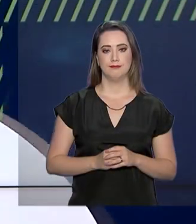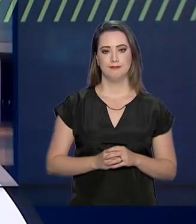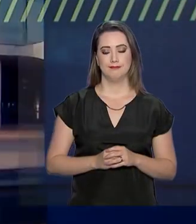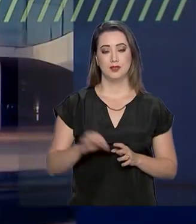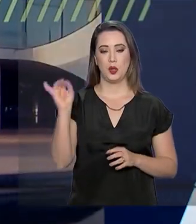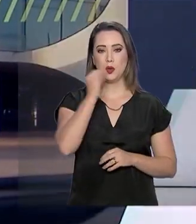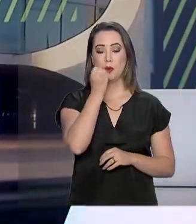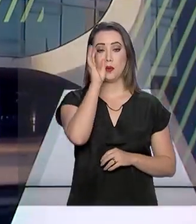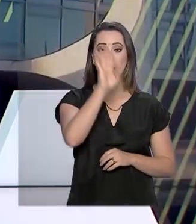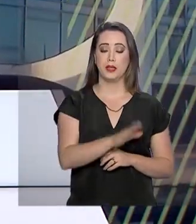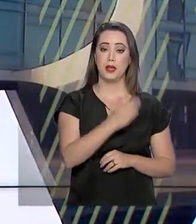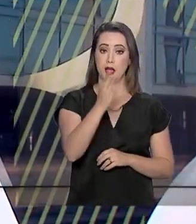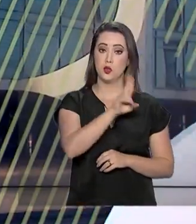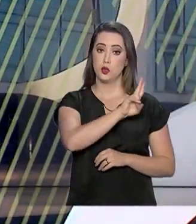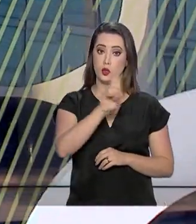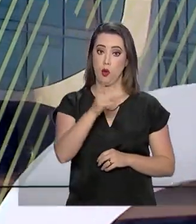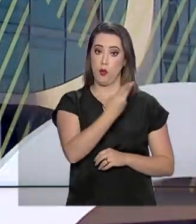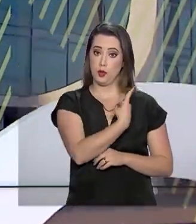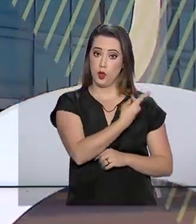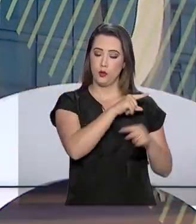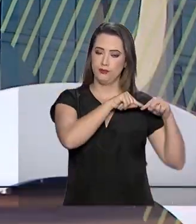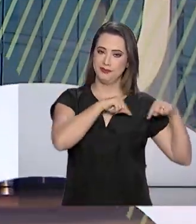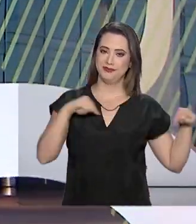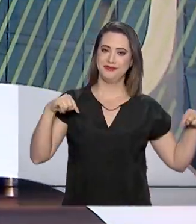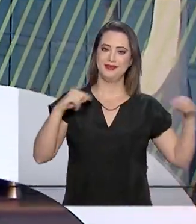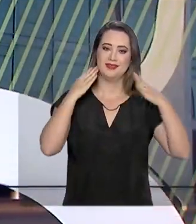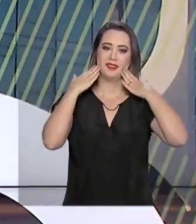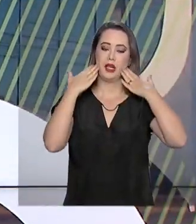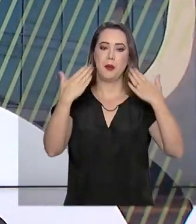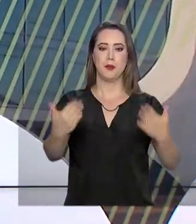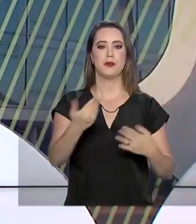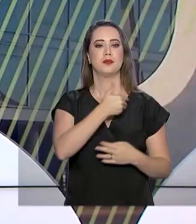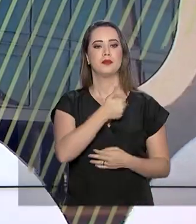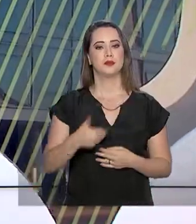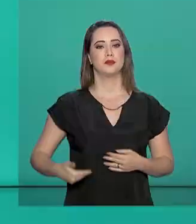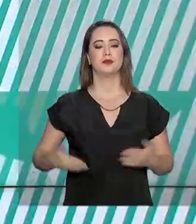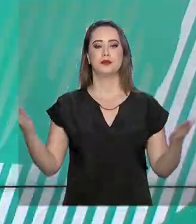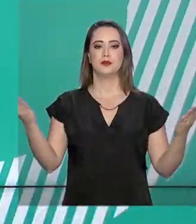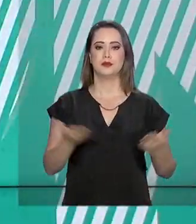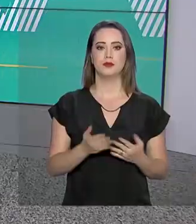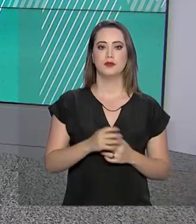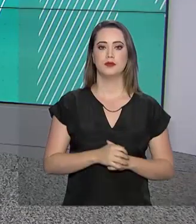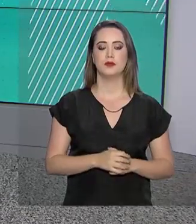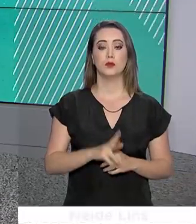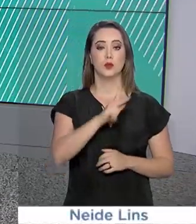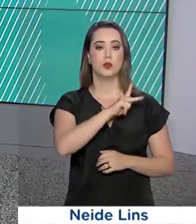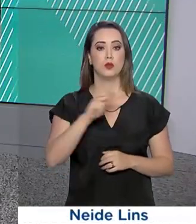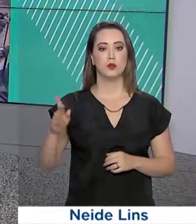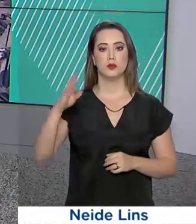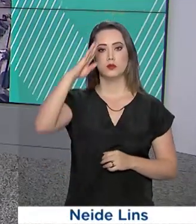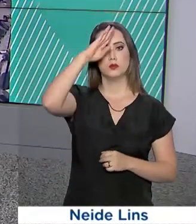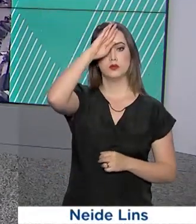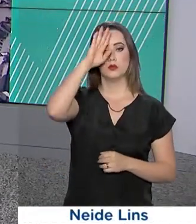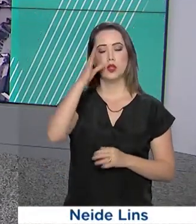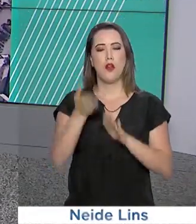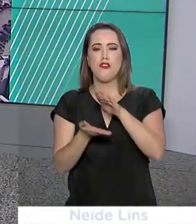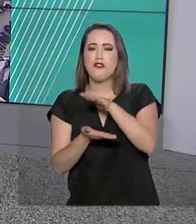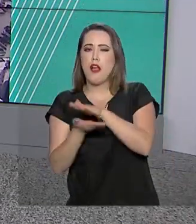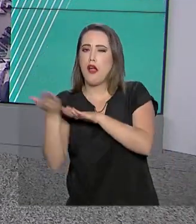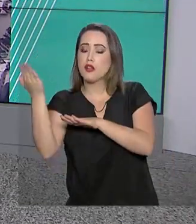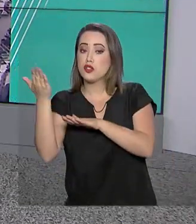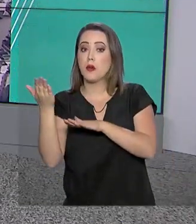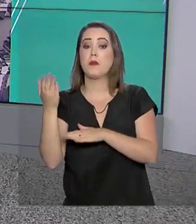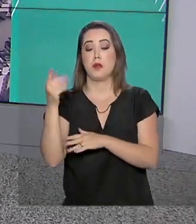Olá, boa tarde, eu sou Lilian Reis e estamos de volta com mais uma edição do Governo Agora. O presidente Jair Bolsonaro